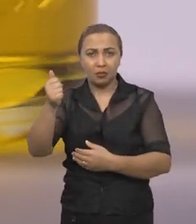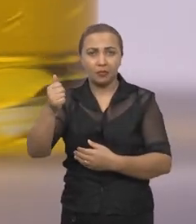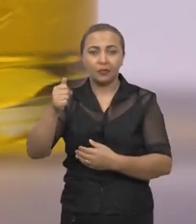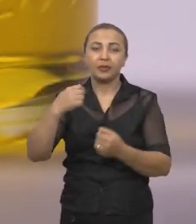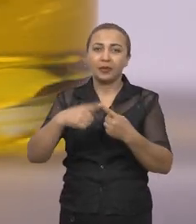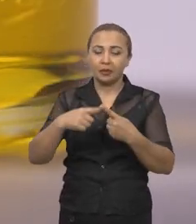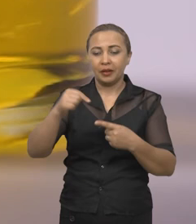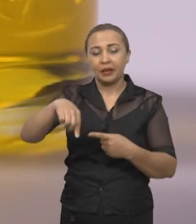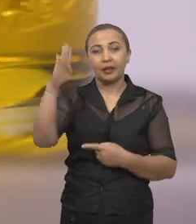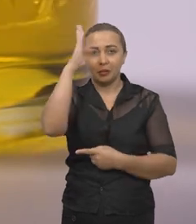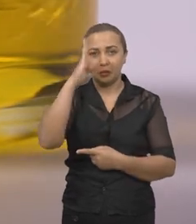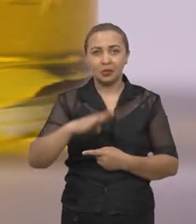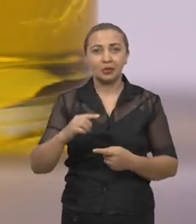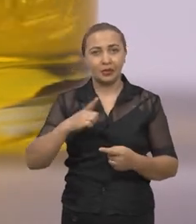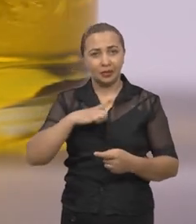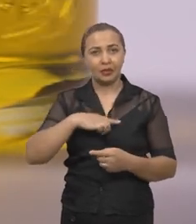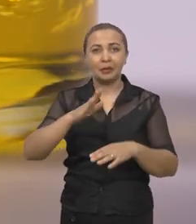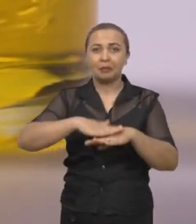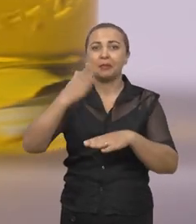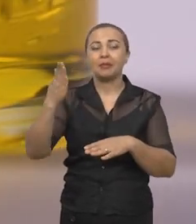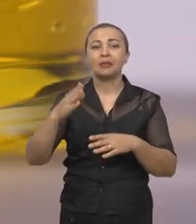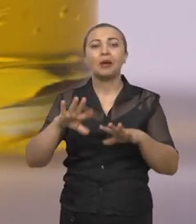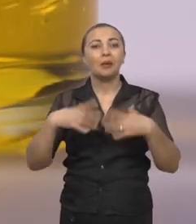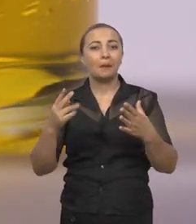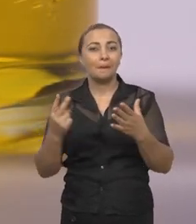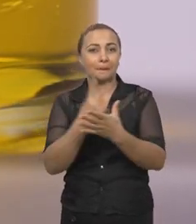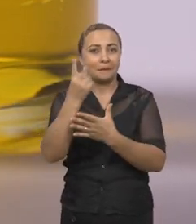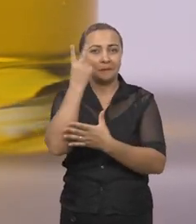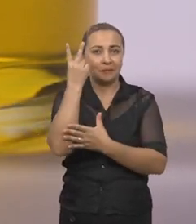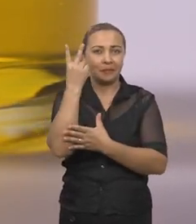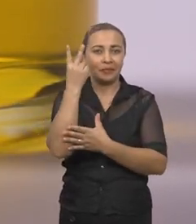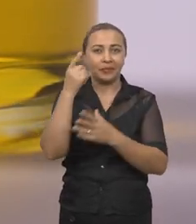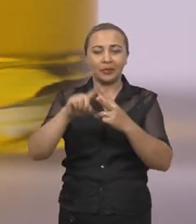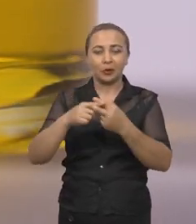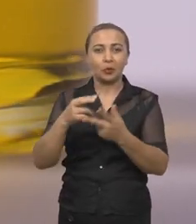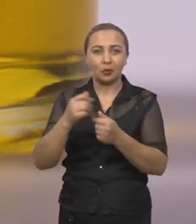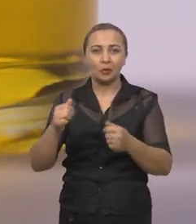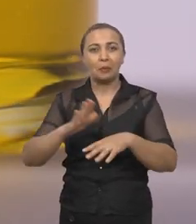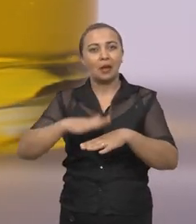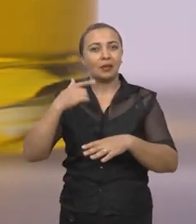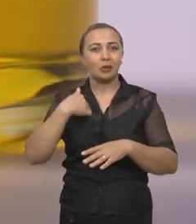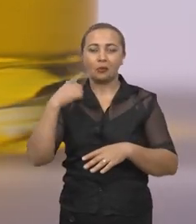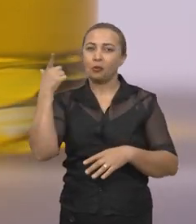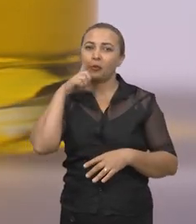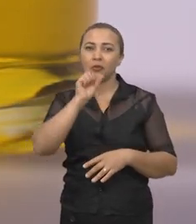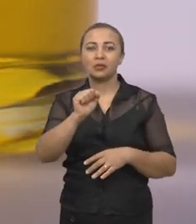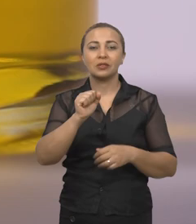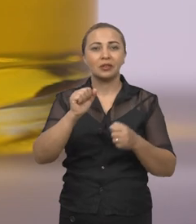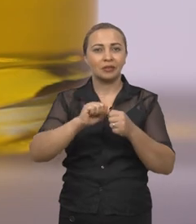Porque é mais produzido aqui no Brasil, né? Quanto menor o valor da matéria-prima, mais eu vou conseguir tornar mais